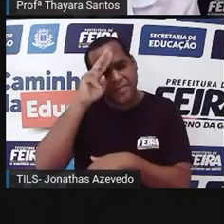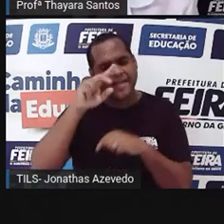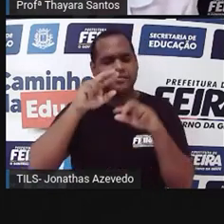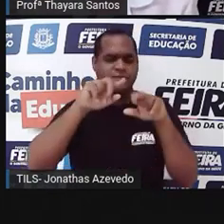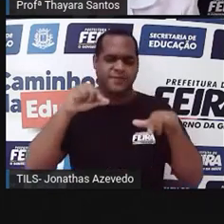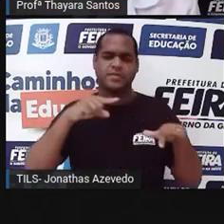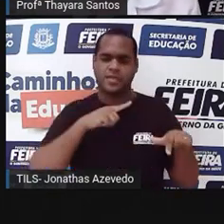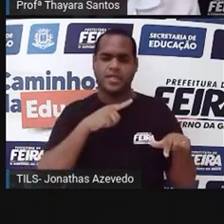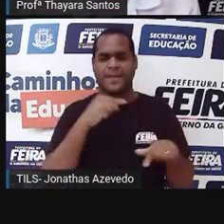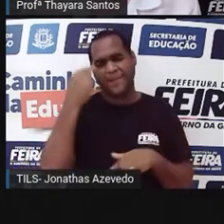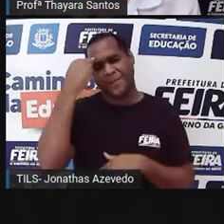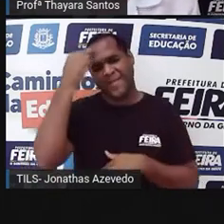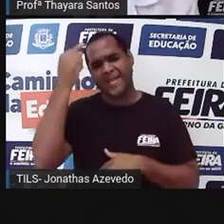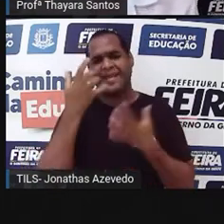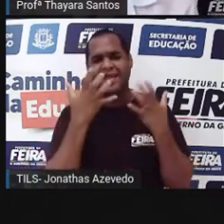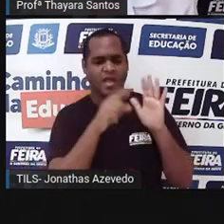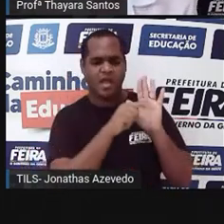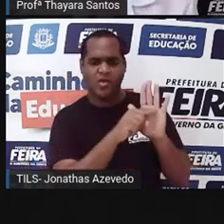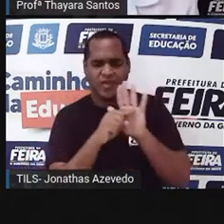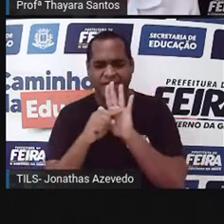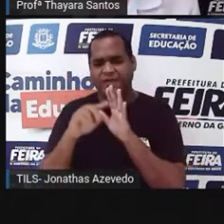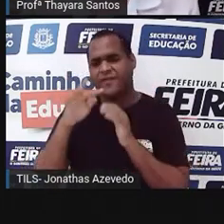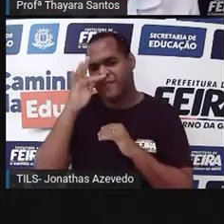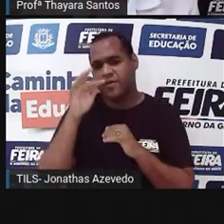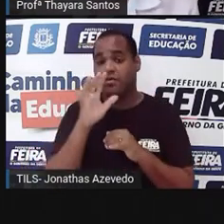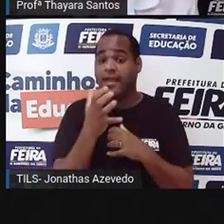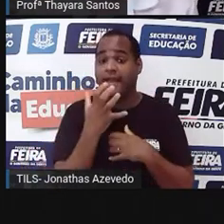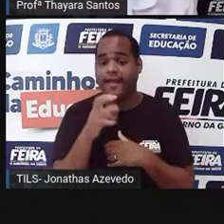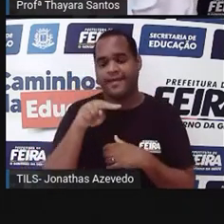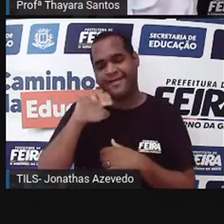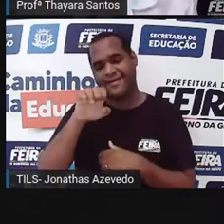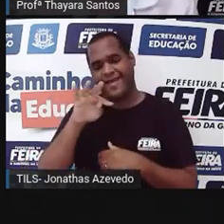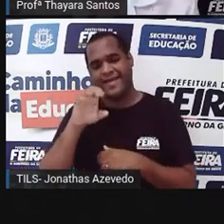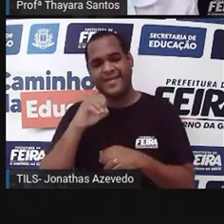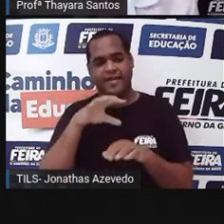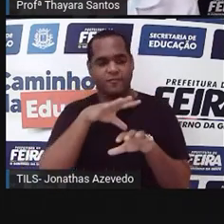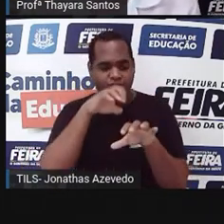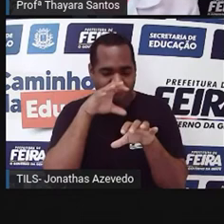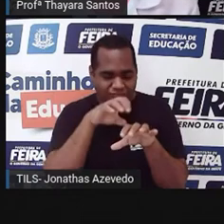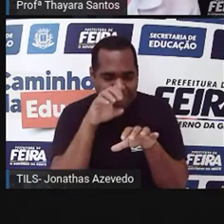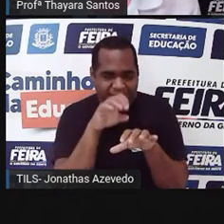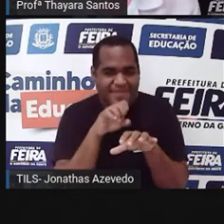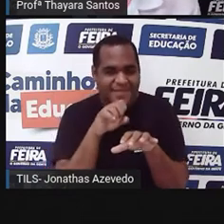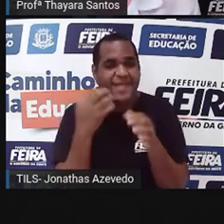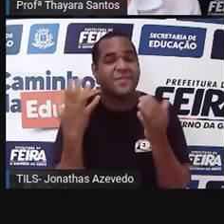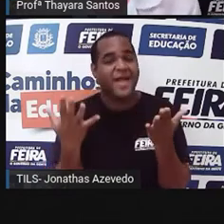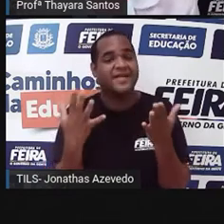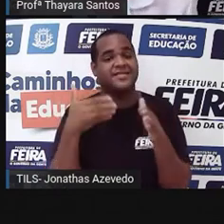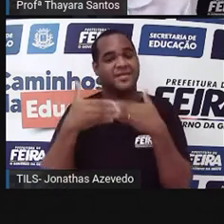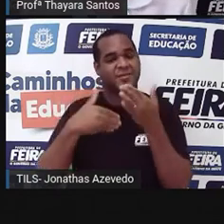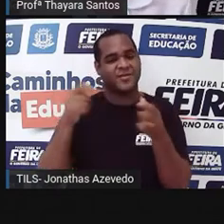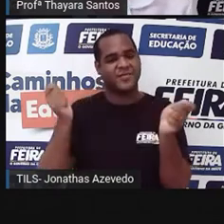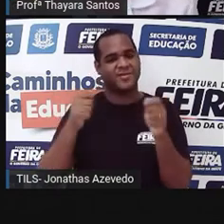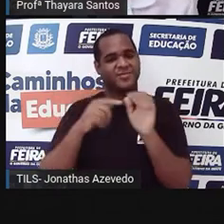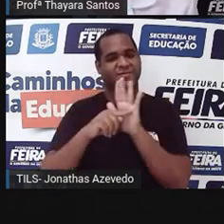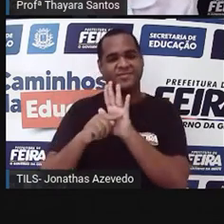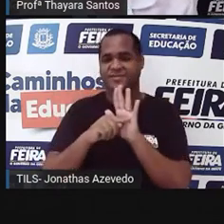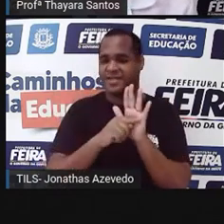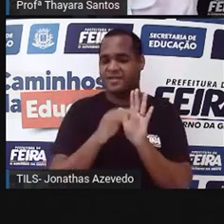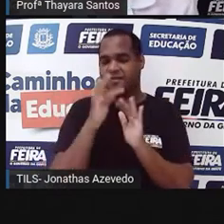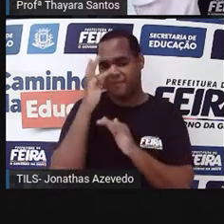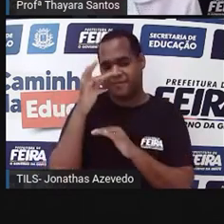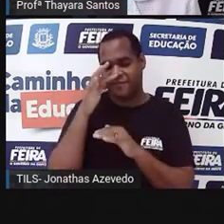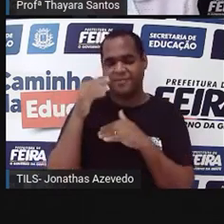não tá pensando em ajudar a flor. Ele tá querendo o néctar que ela tá produzindo. Mas isso acaba ajudando a flor a se